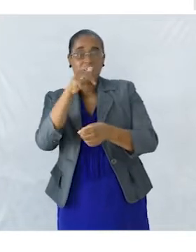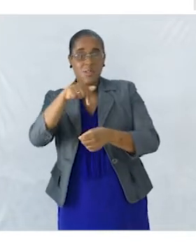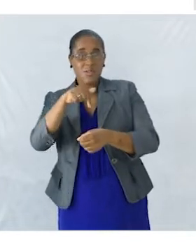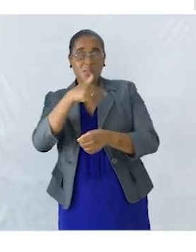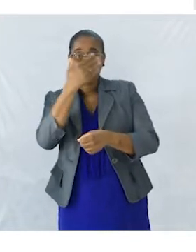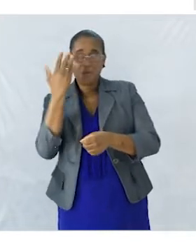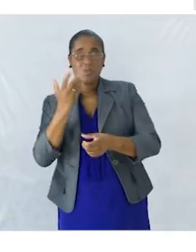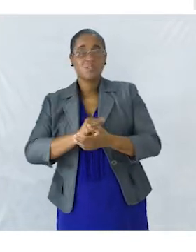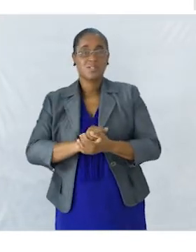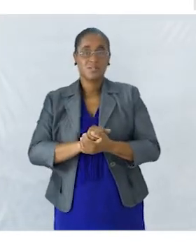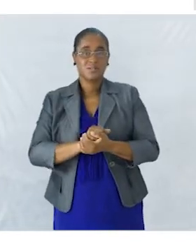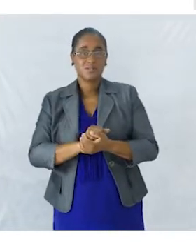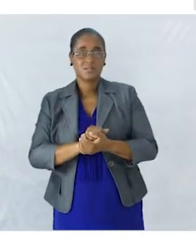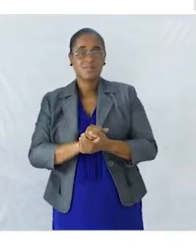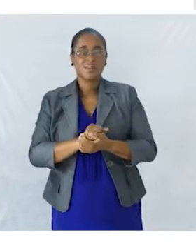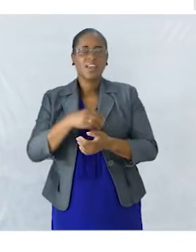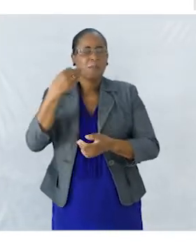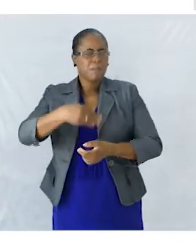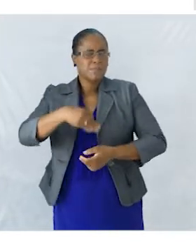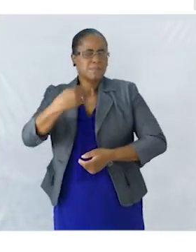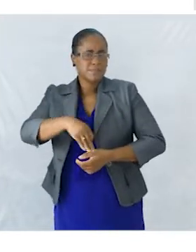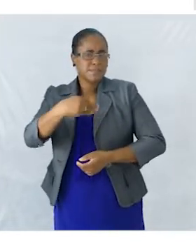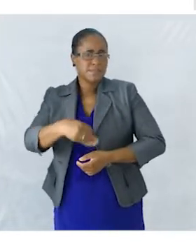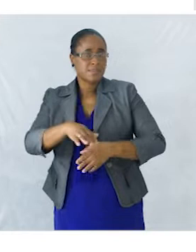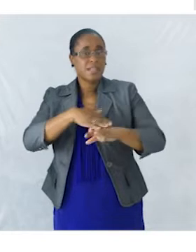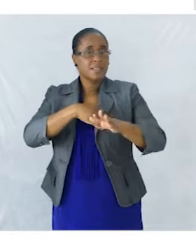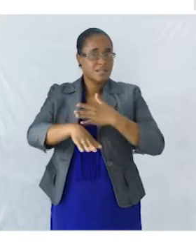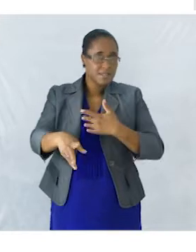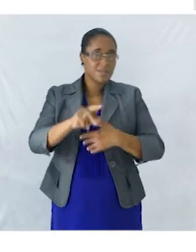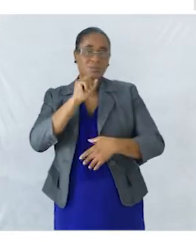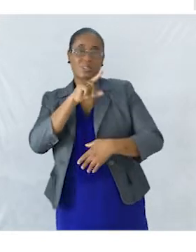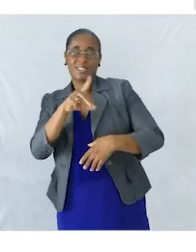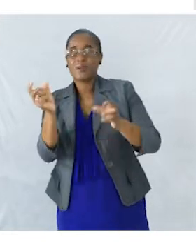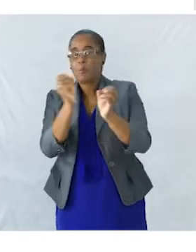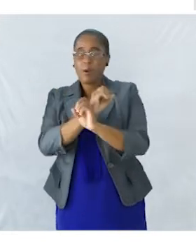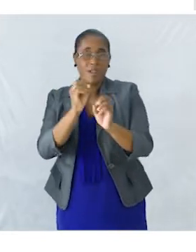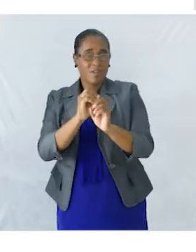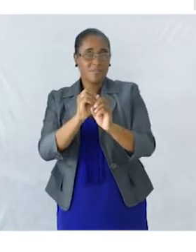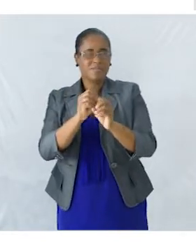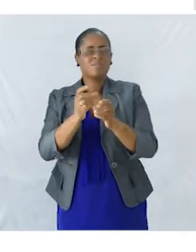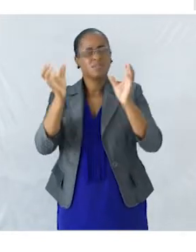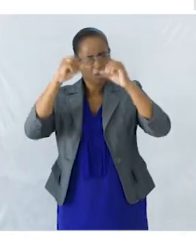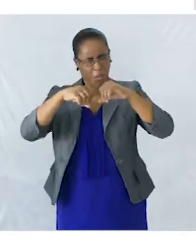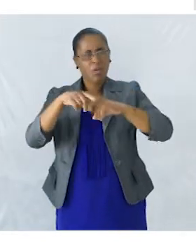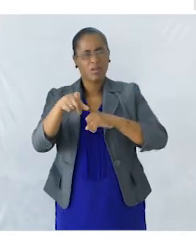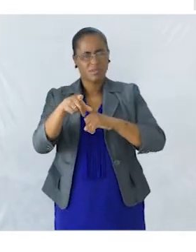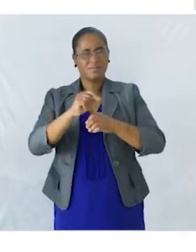hoje é A persistência realiza o impossível. Concordam?